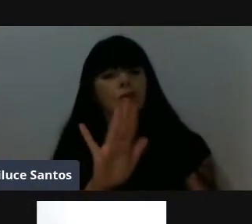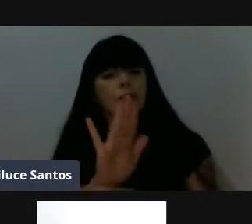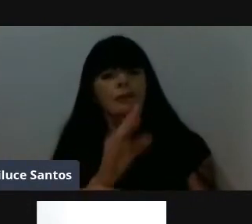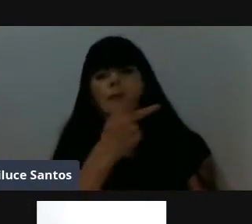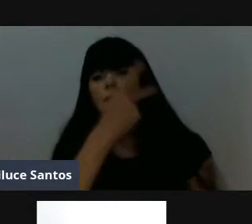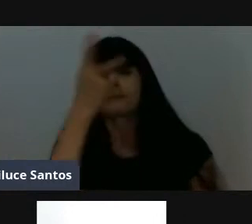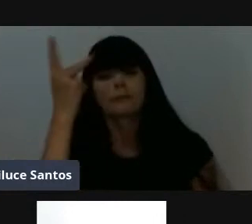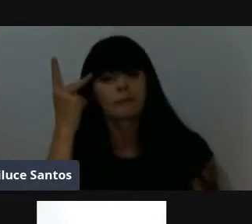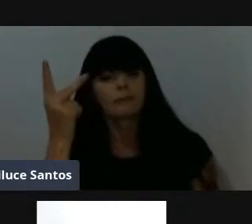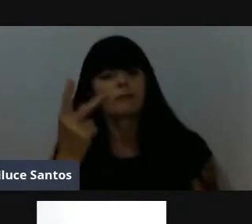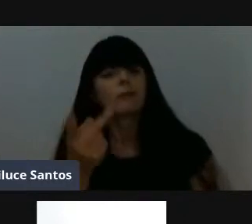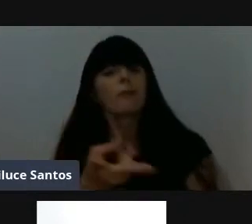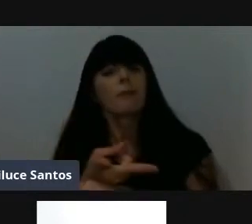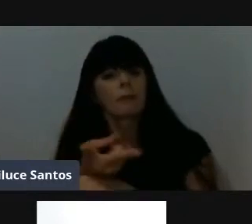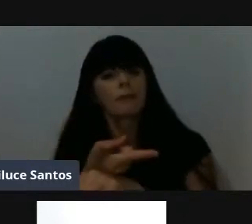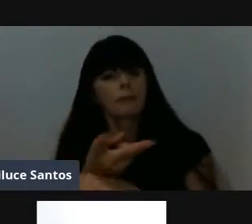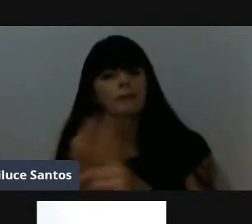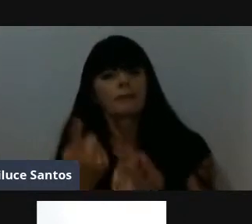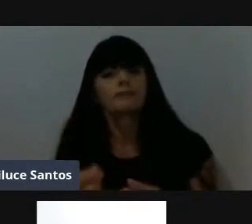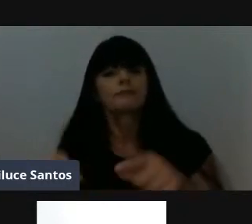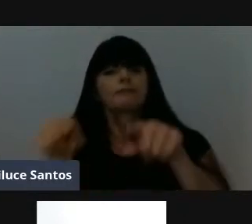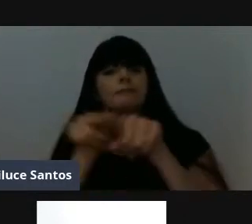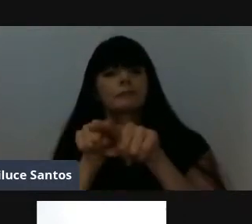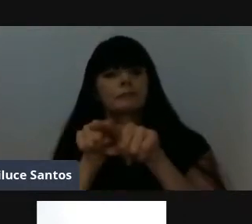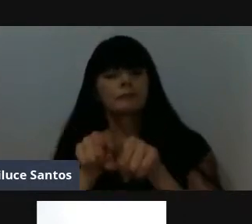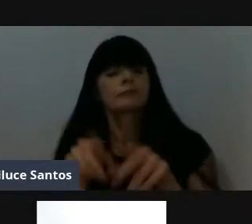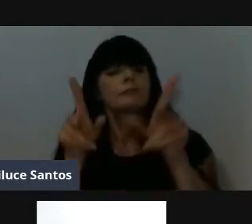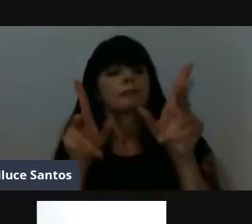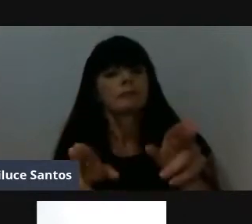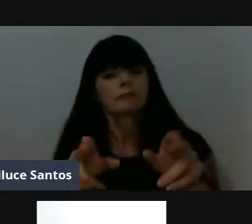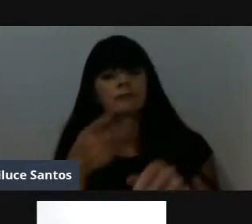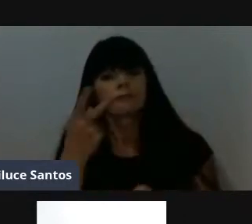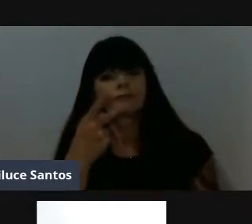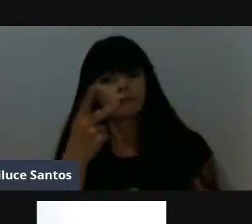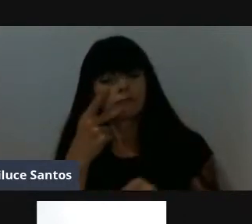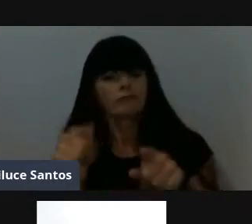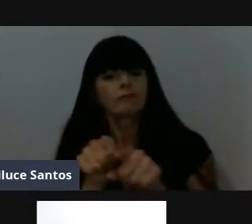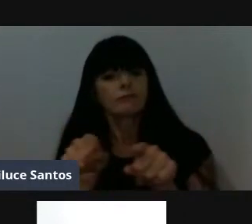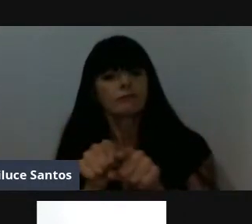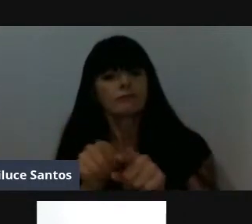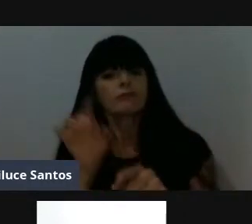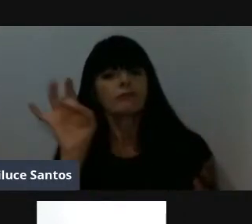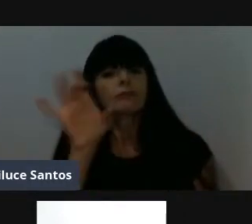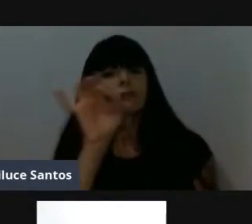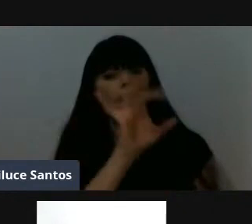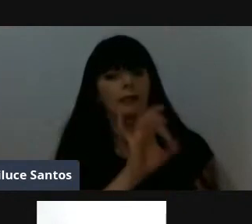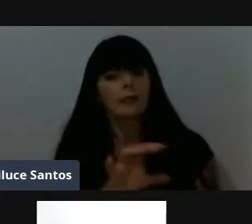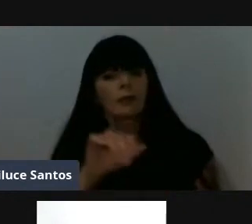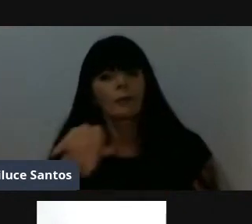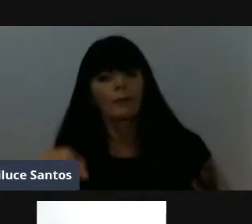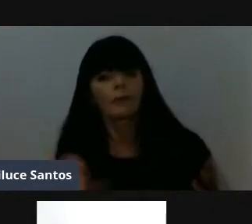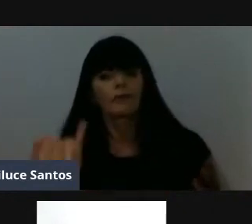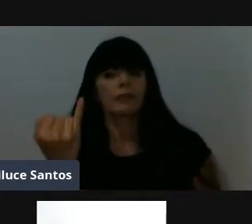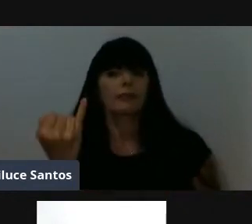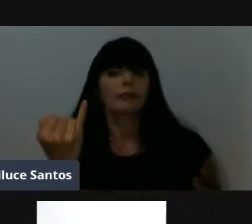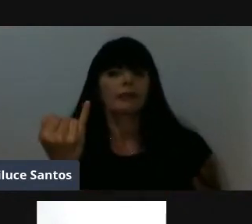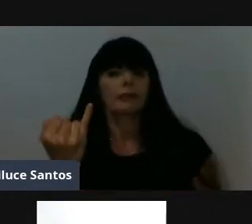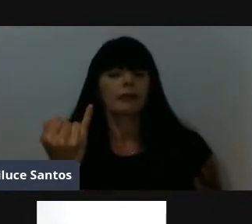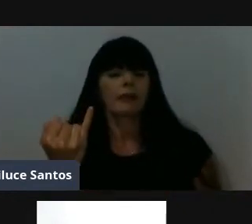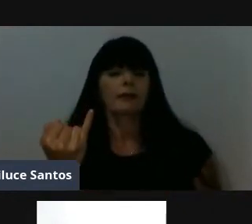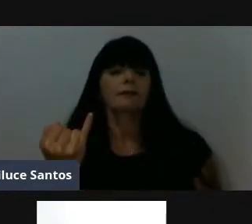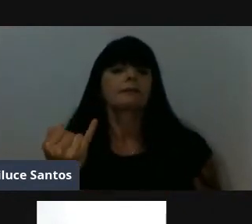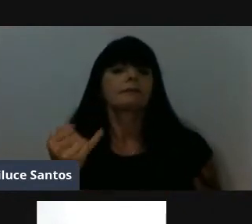parcerias, e, como eu já disse muito aqui também, cada um de vocês, aproveitar ao máximo